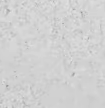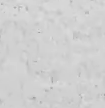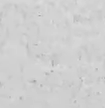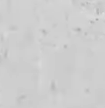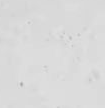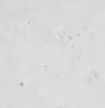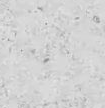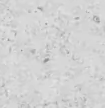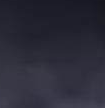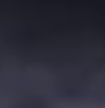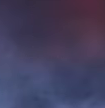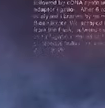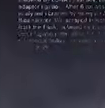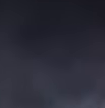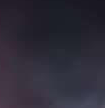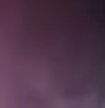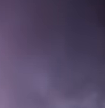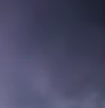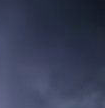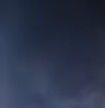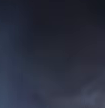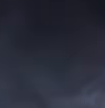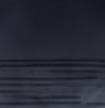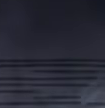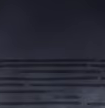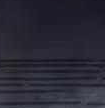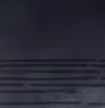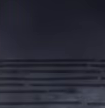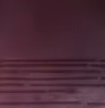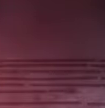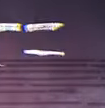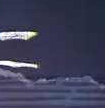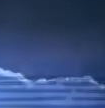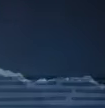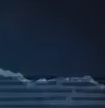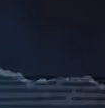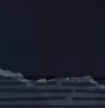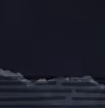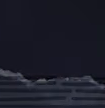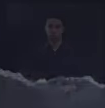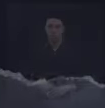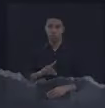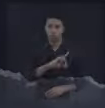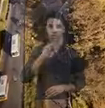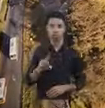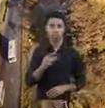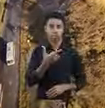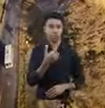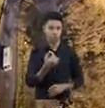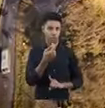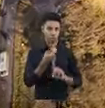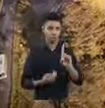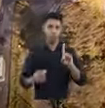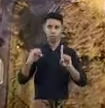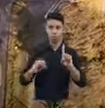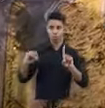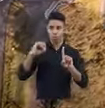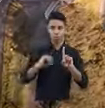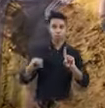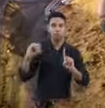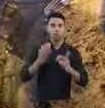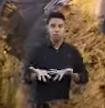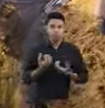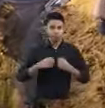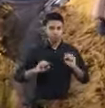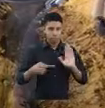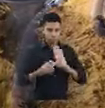fundo preto, ou pernil, Betim, Minas Gerais. Em Betim, Minas Gerais, os patrões de frigoríficos prometeram um pernil para cada empregado. No dia 20 de outubro, recebemos uma